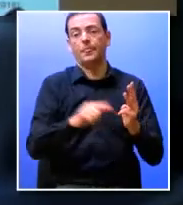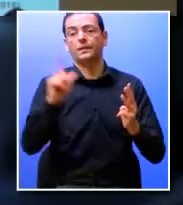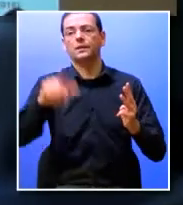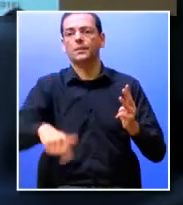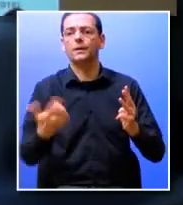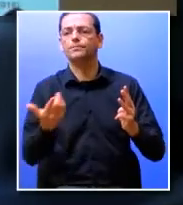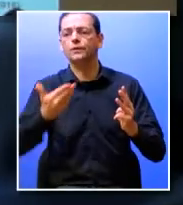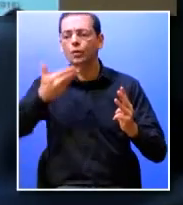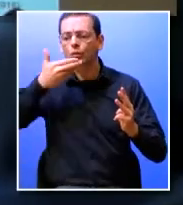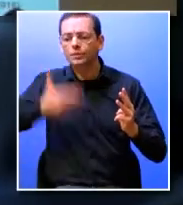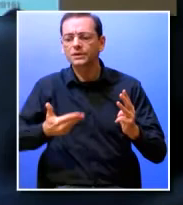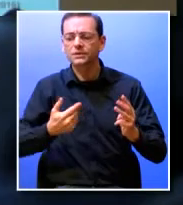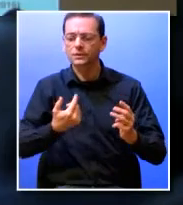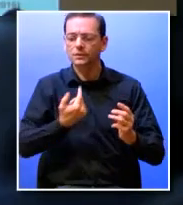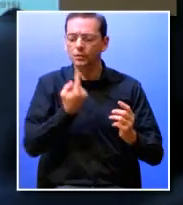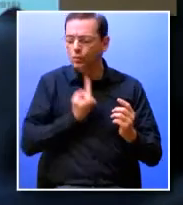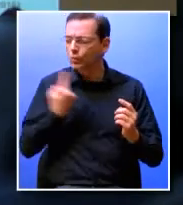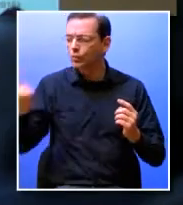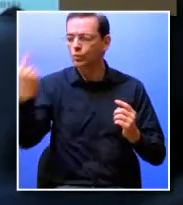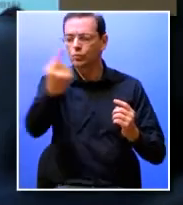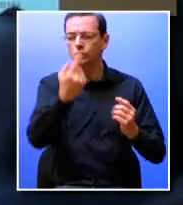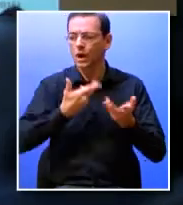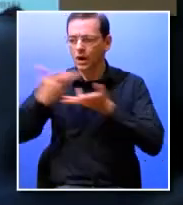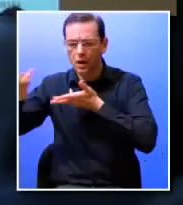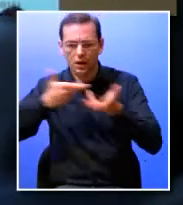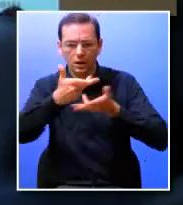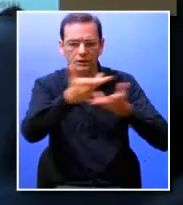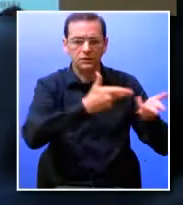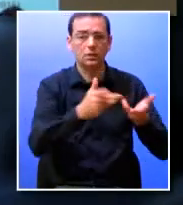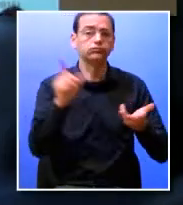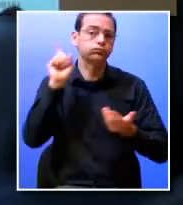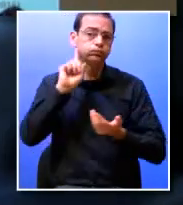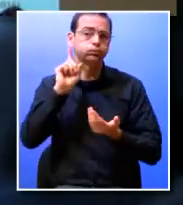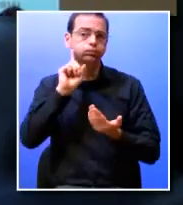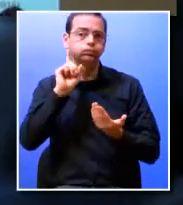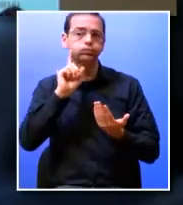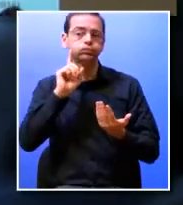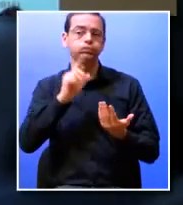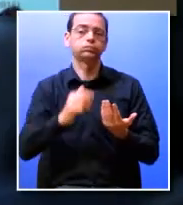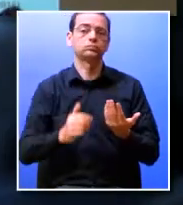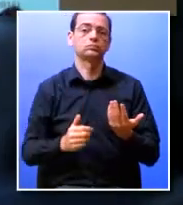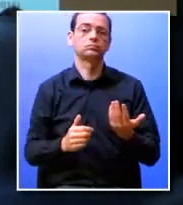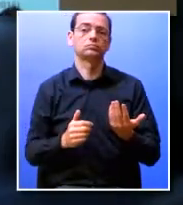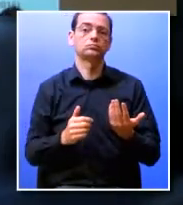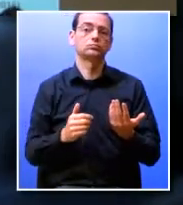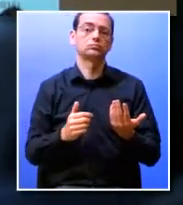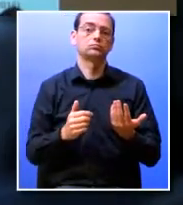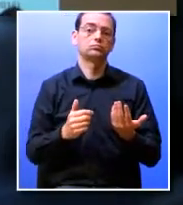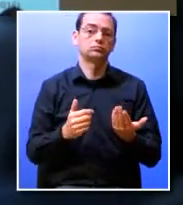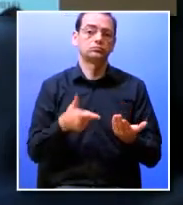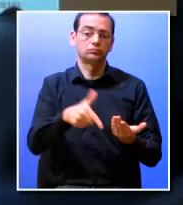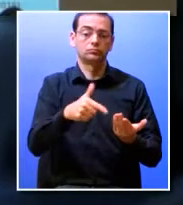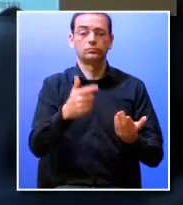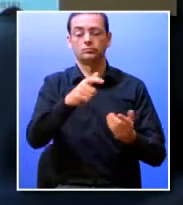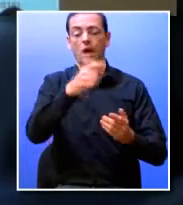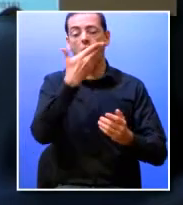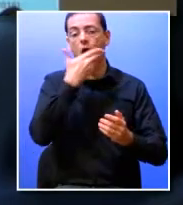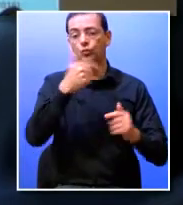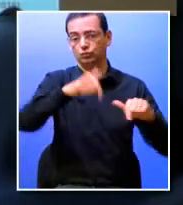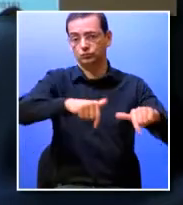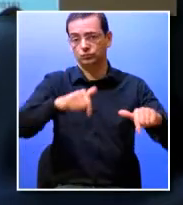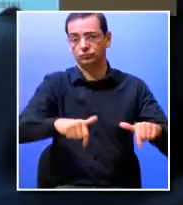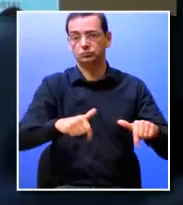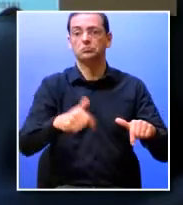competências pessoais e relacionais indispensáveis para os nossos estudantes poderem